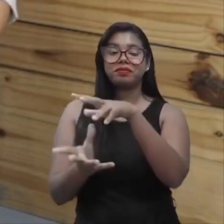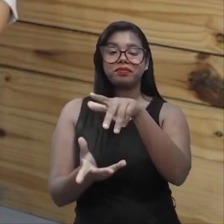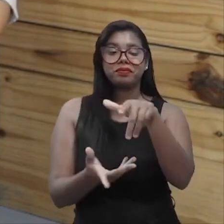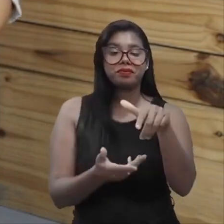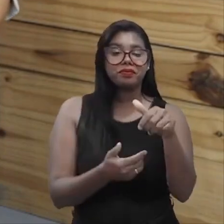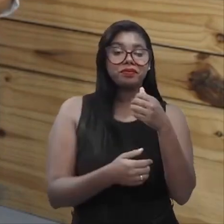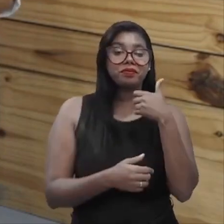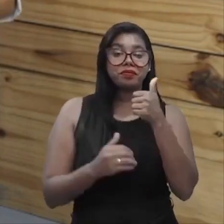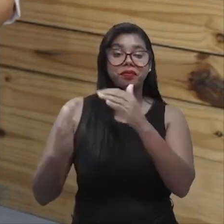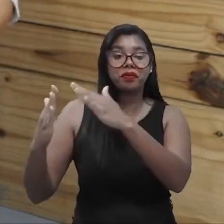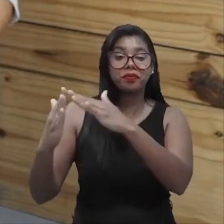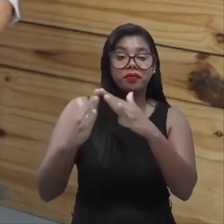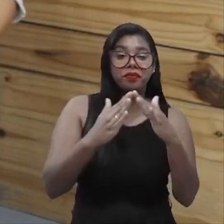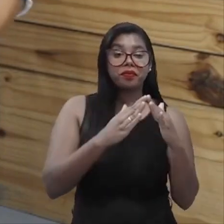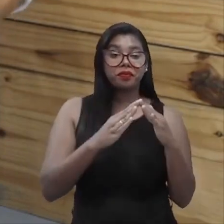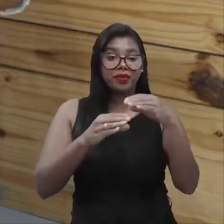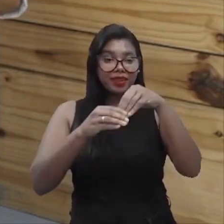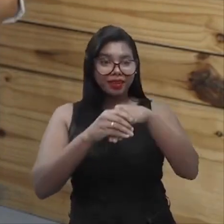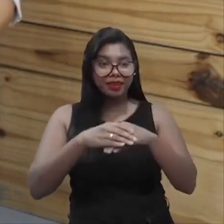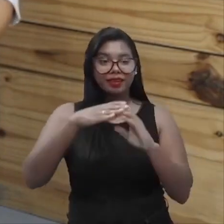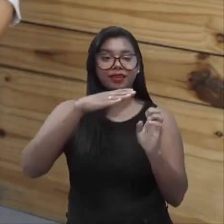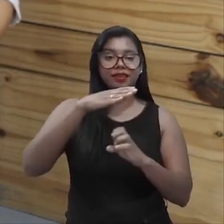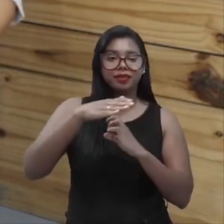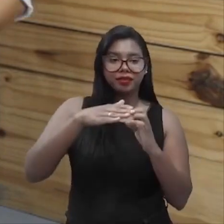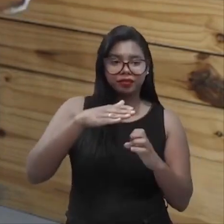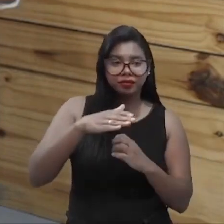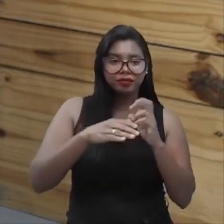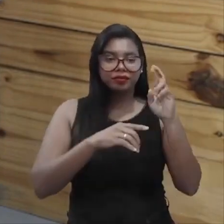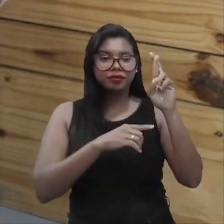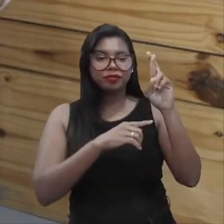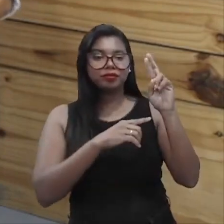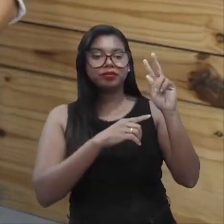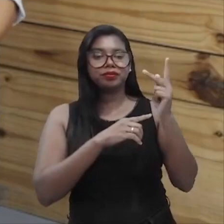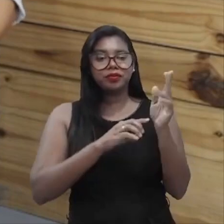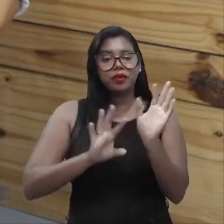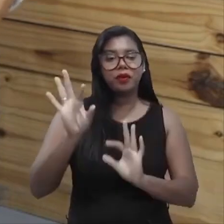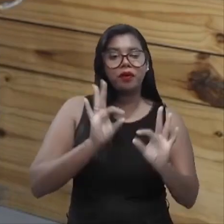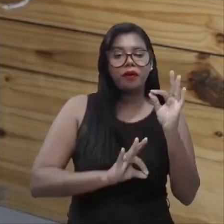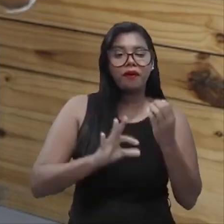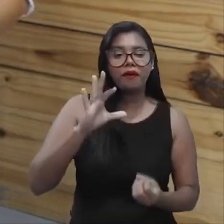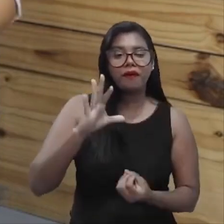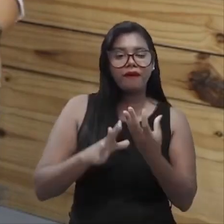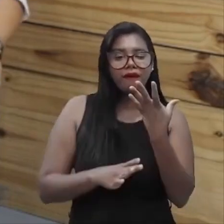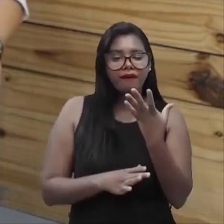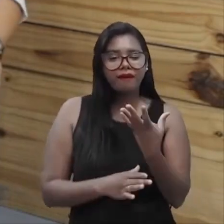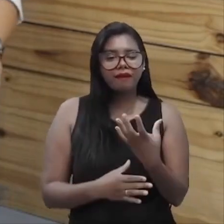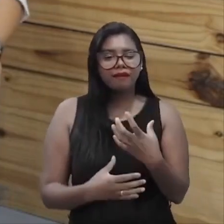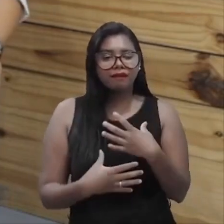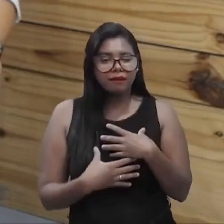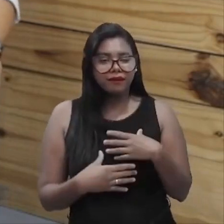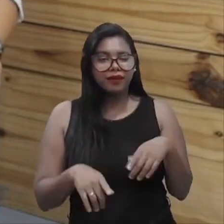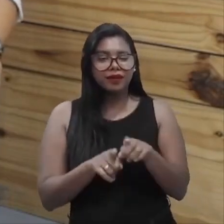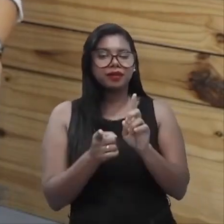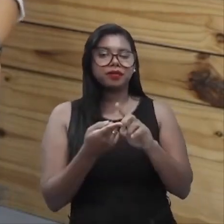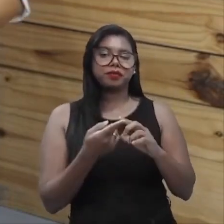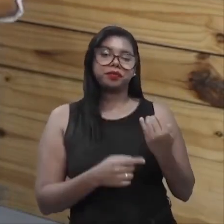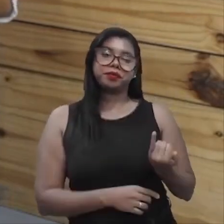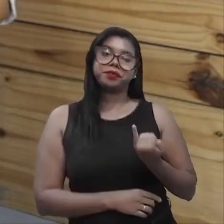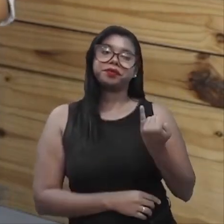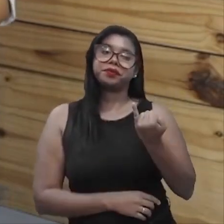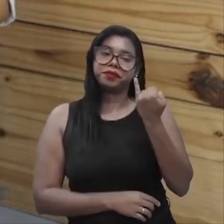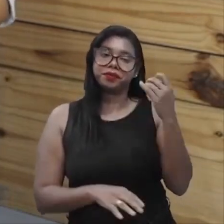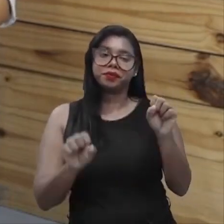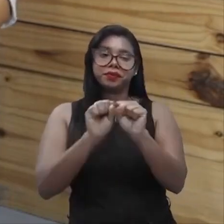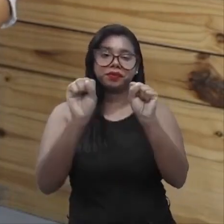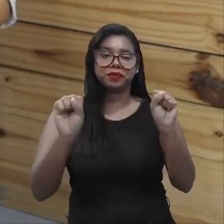população, a comunidade do entorno, para também usufruir da organização e ser beneficiada por Olha que importante, não é Então o